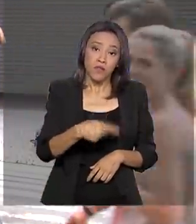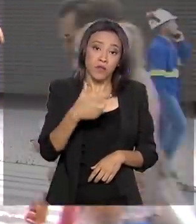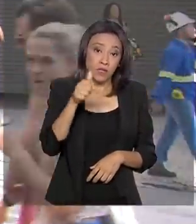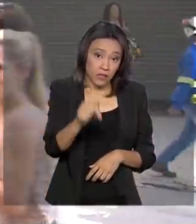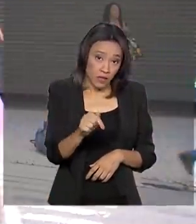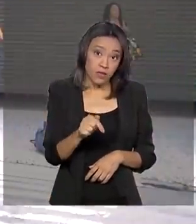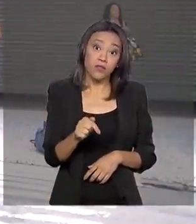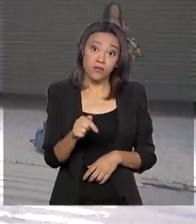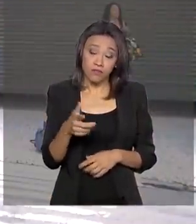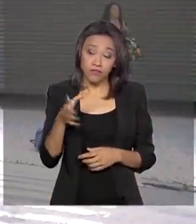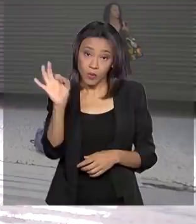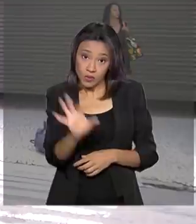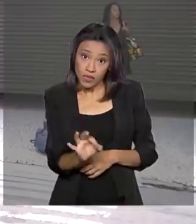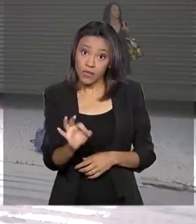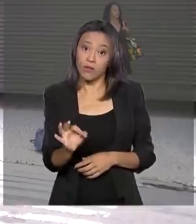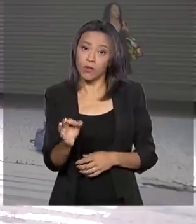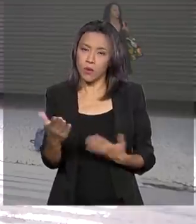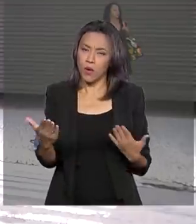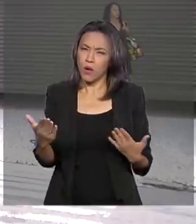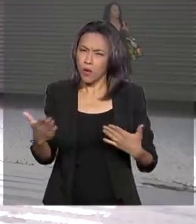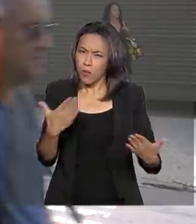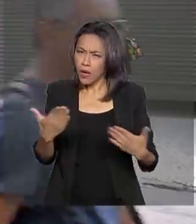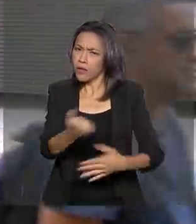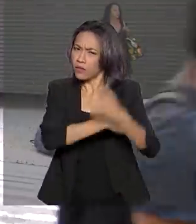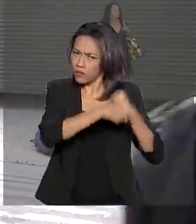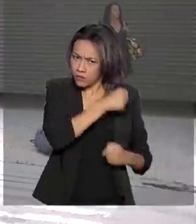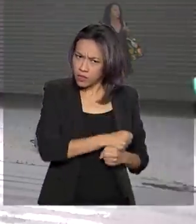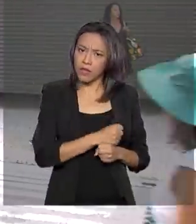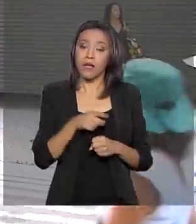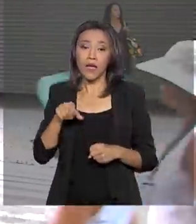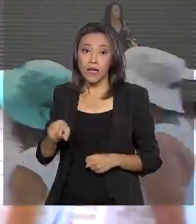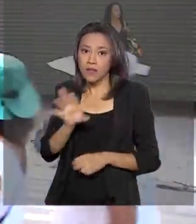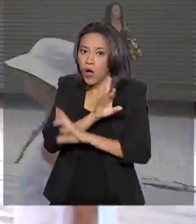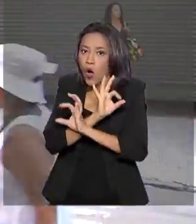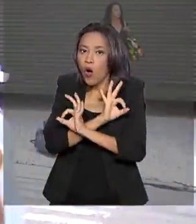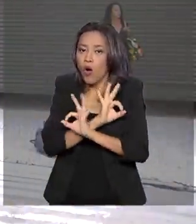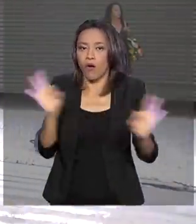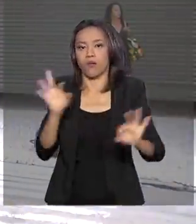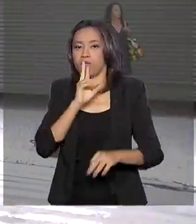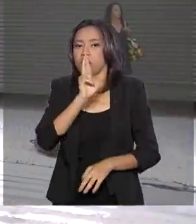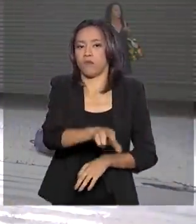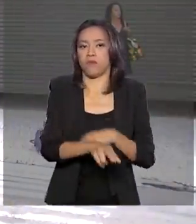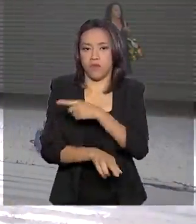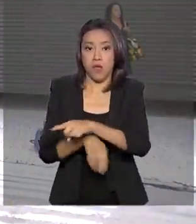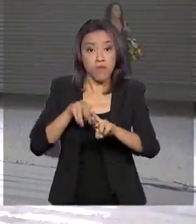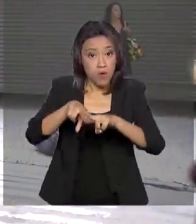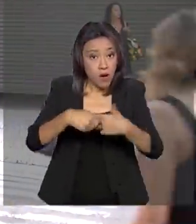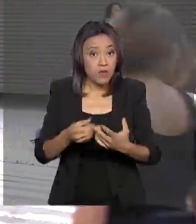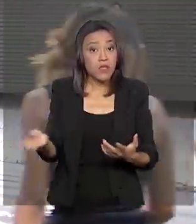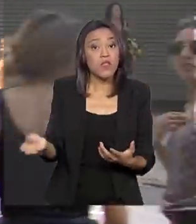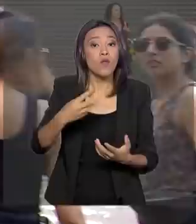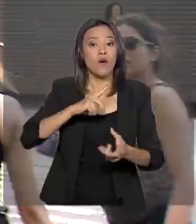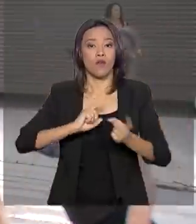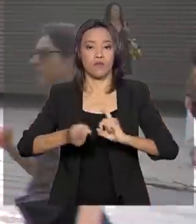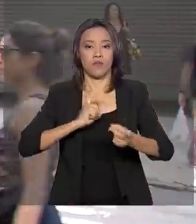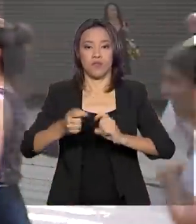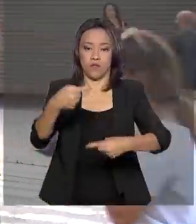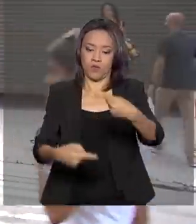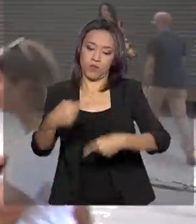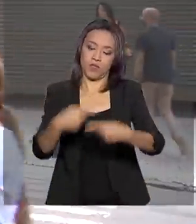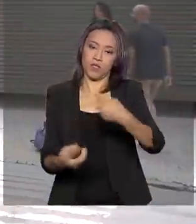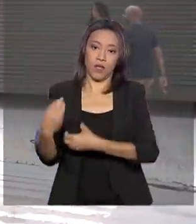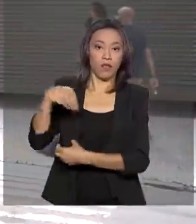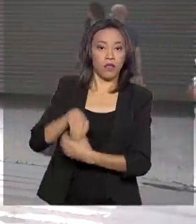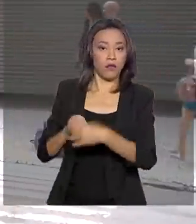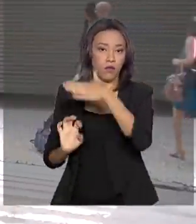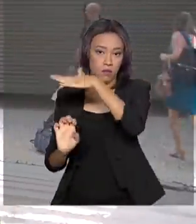do que o registrado no ano anterior. Esse ótimo resultado da Petrobras foi possível graças à nova política de gestão da estatal, que tem